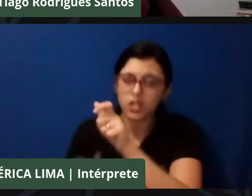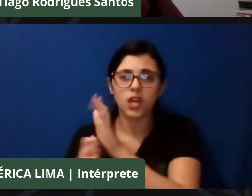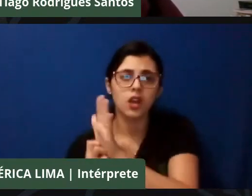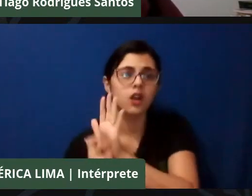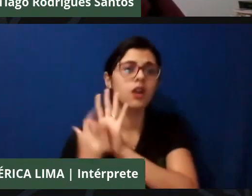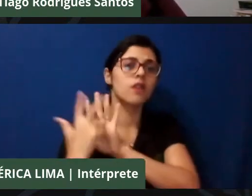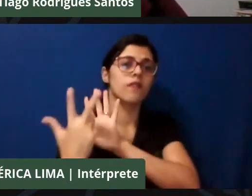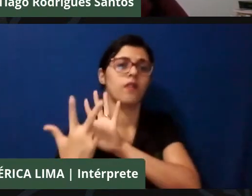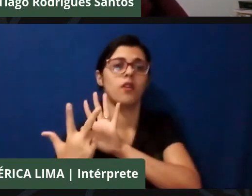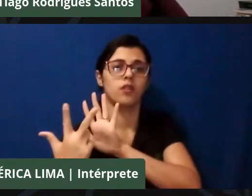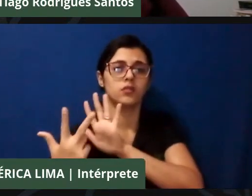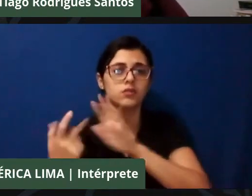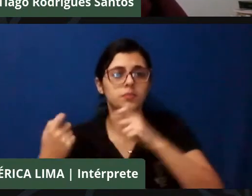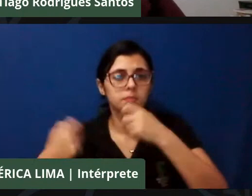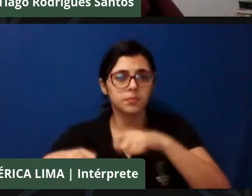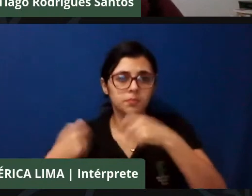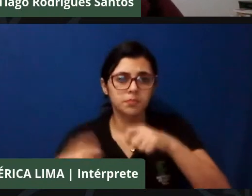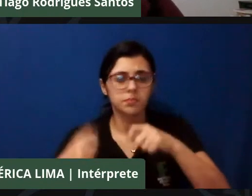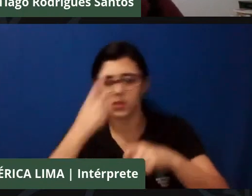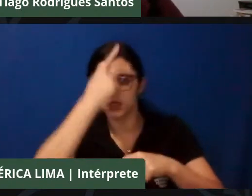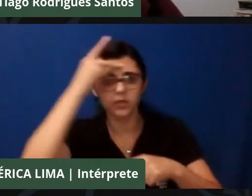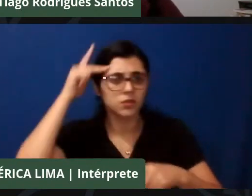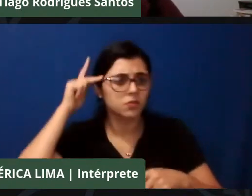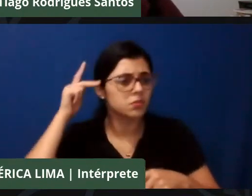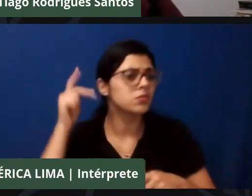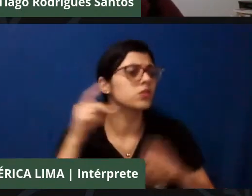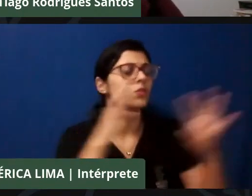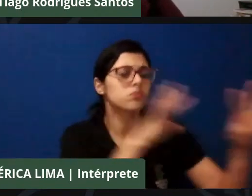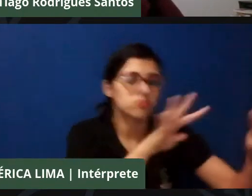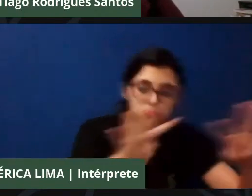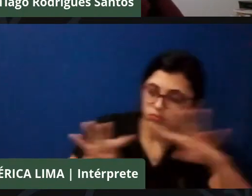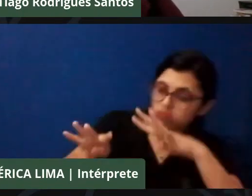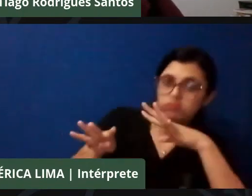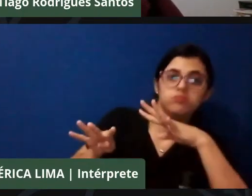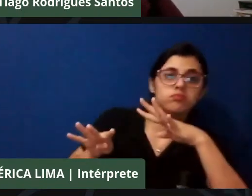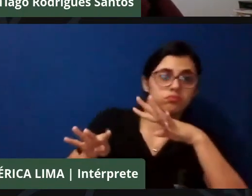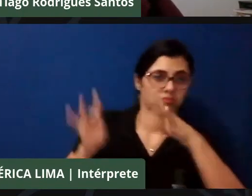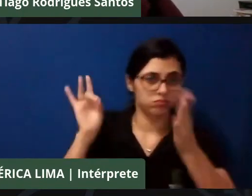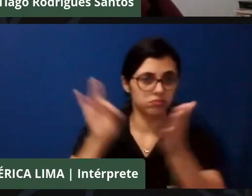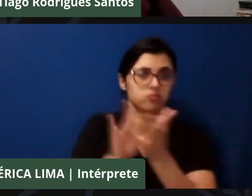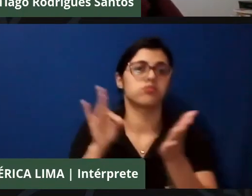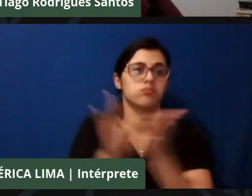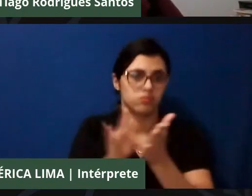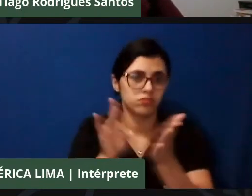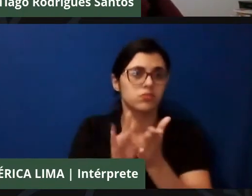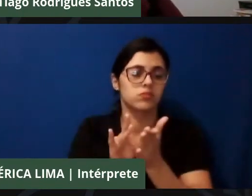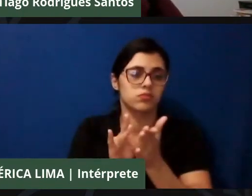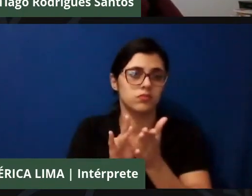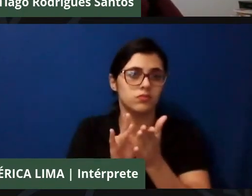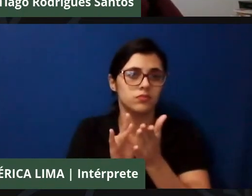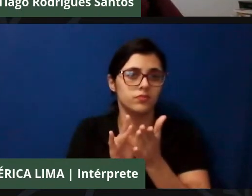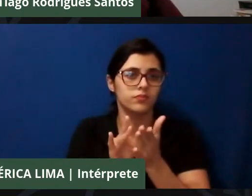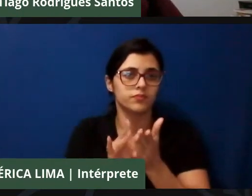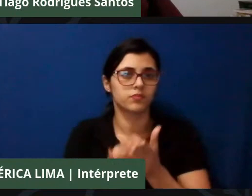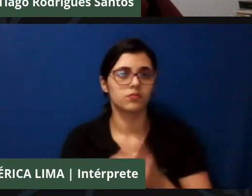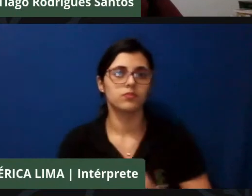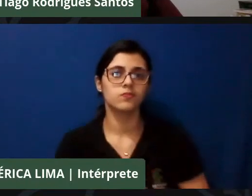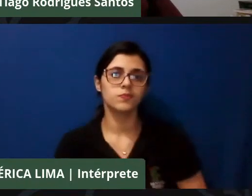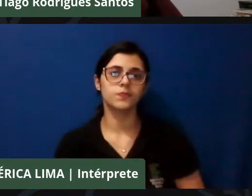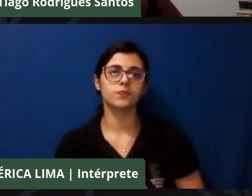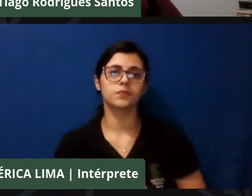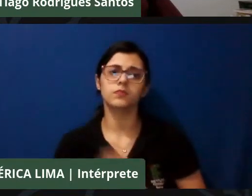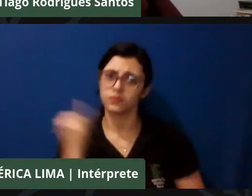vozes, elas precisam chegar, né? A quem de fato precisam nos ouvir